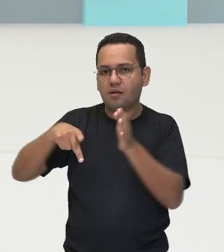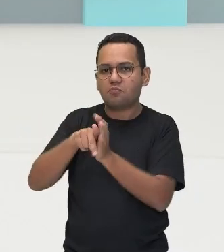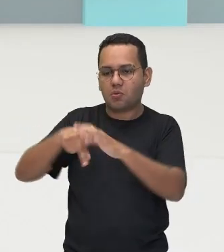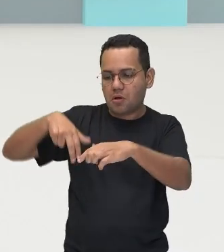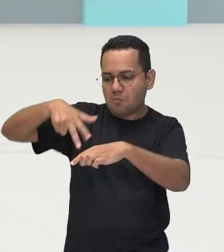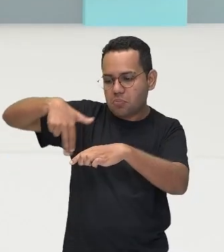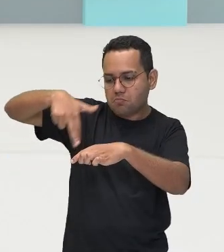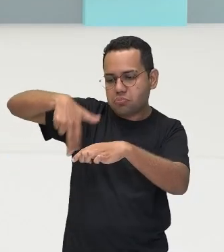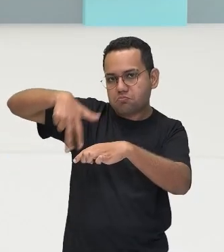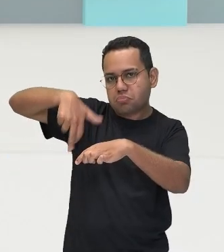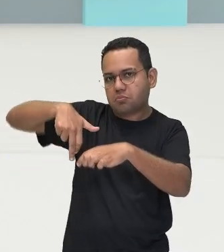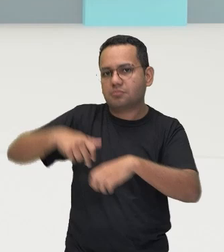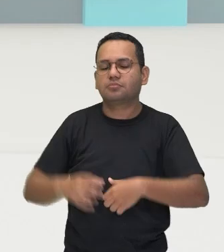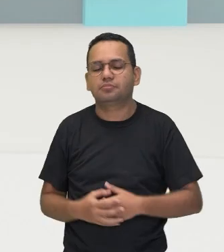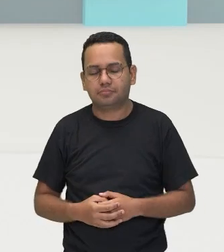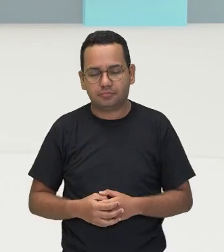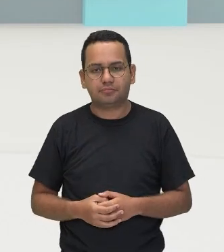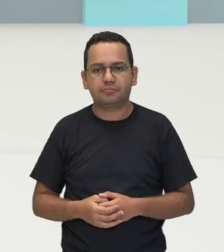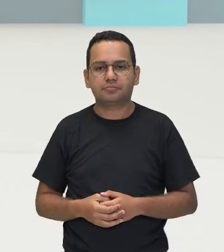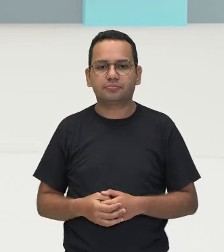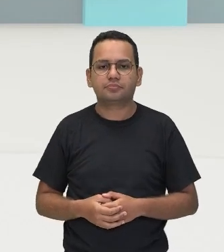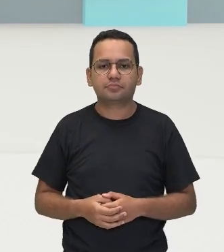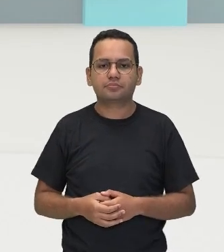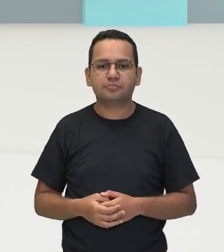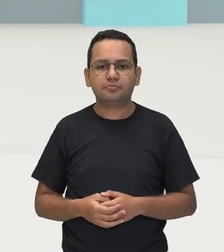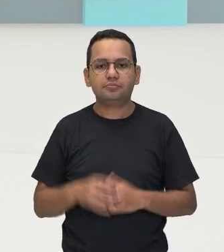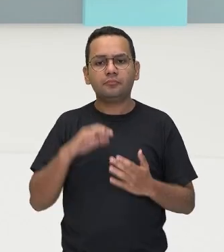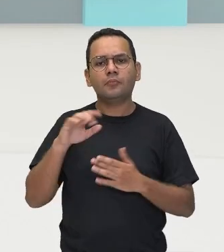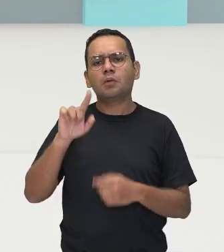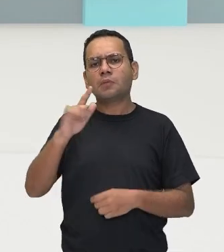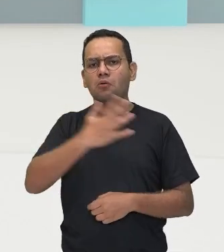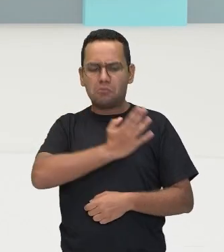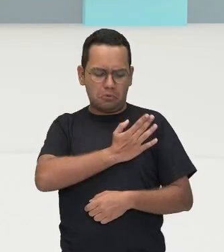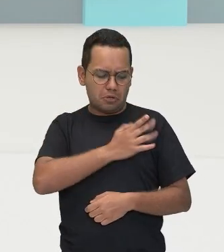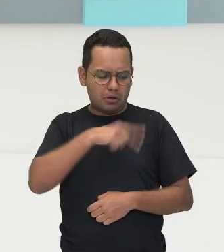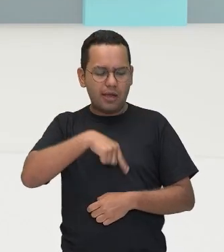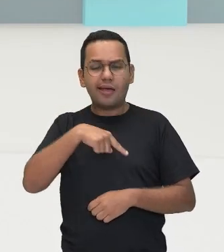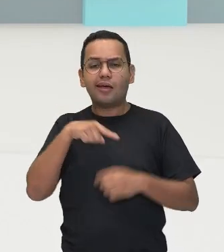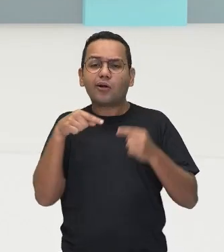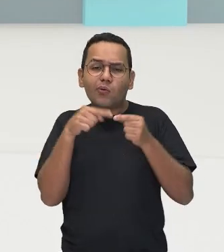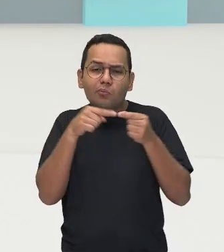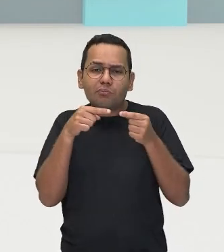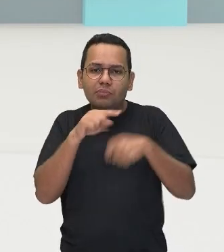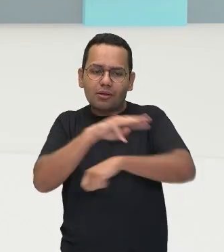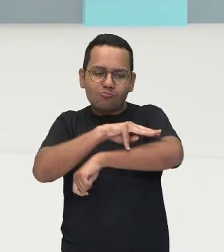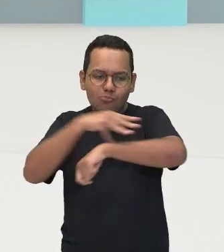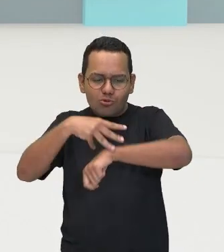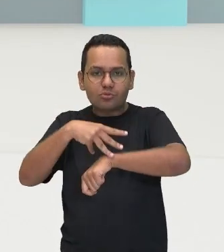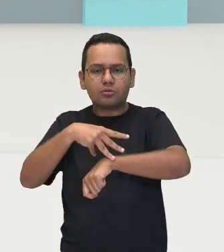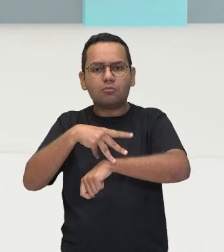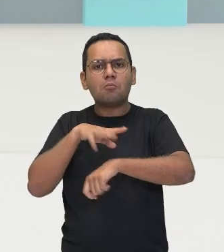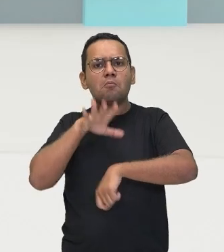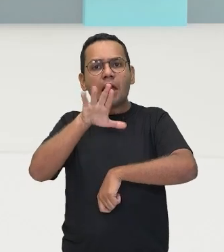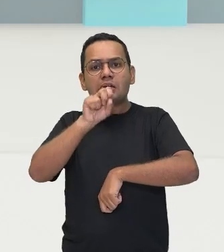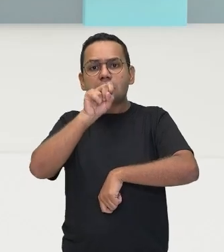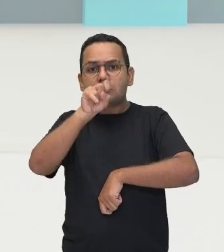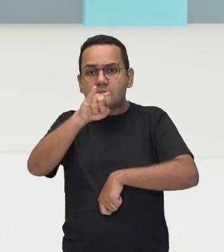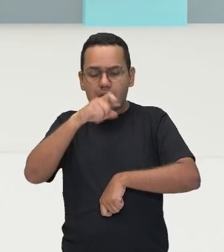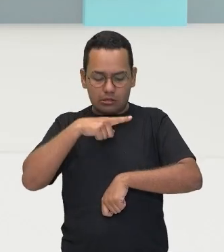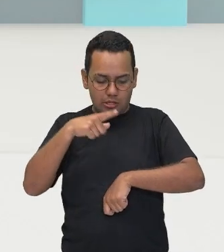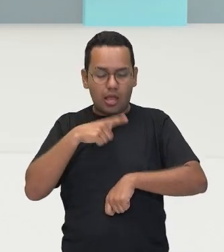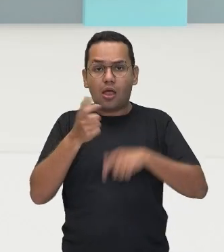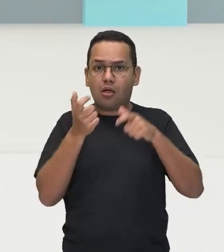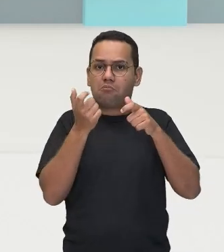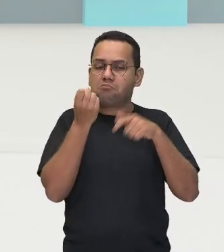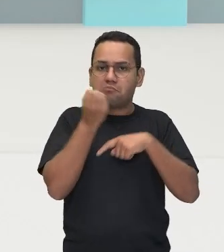Só para a gente relembrar, o coração é um músculo, gente. Isso significa que quanto mais for estimulado, como eu falei anteriormente,